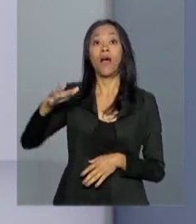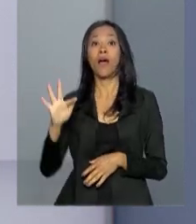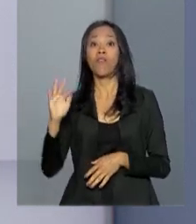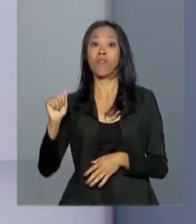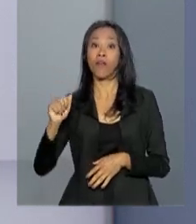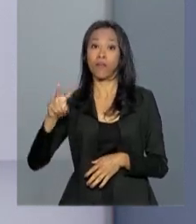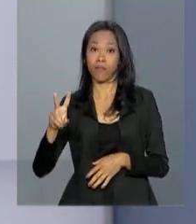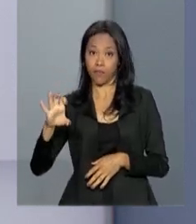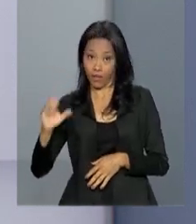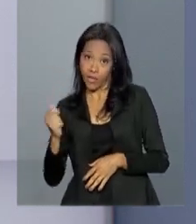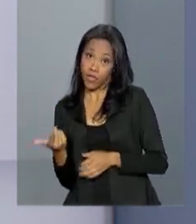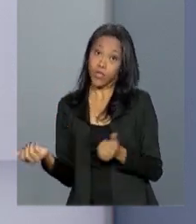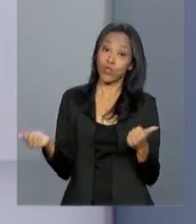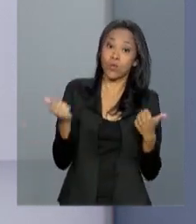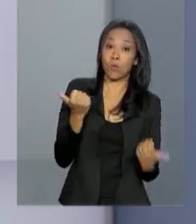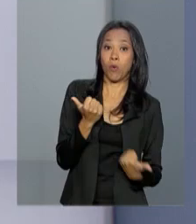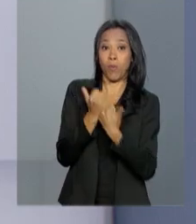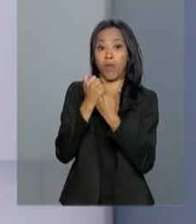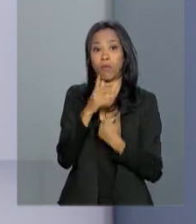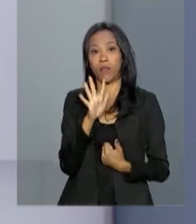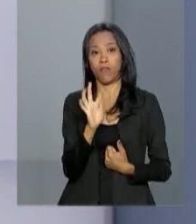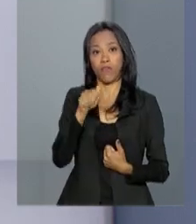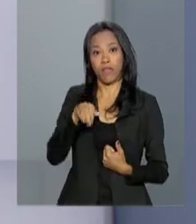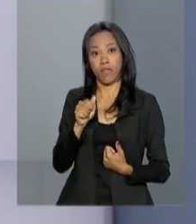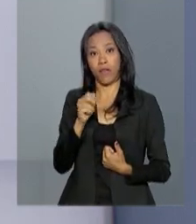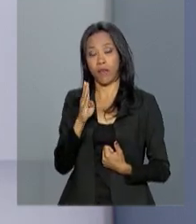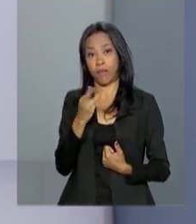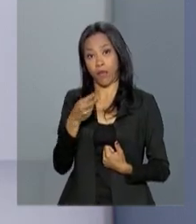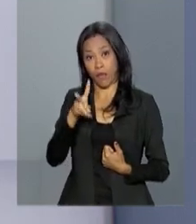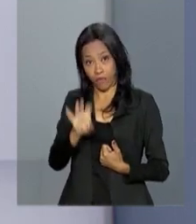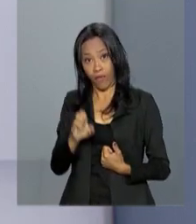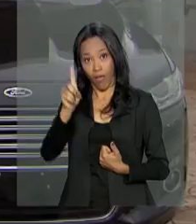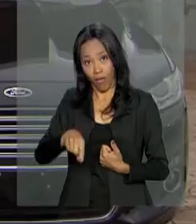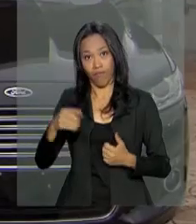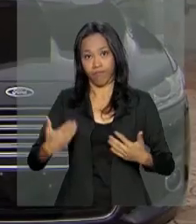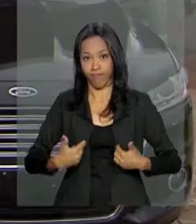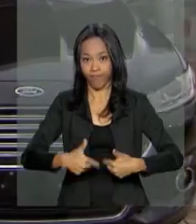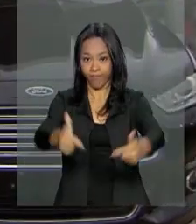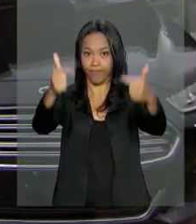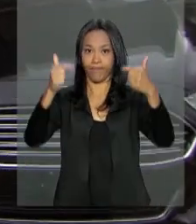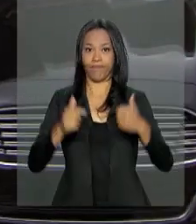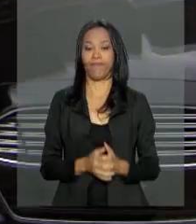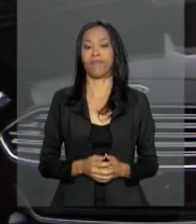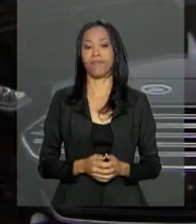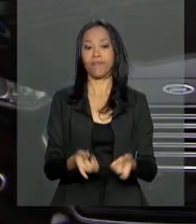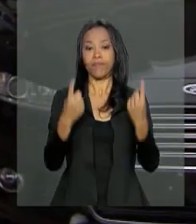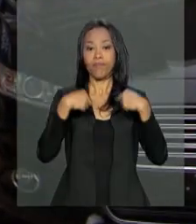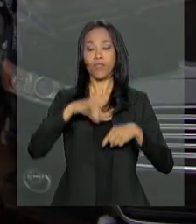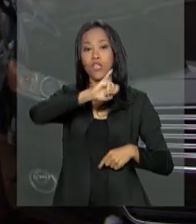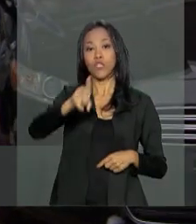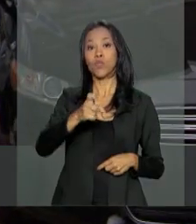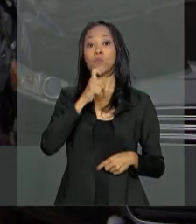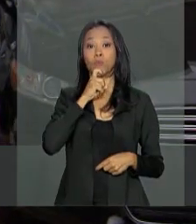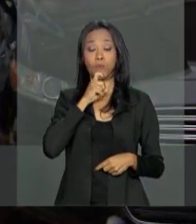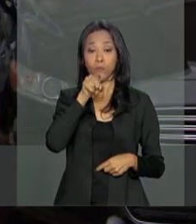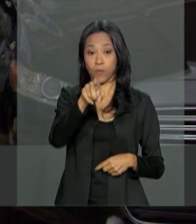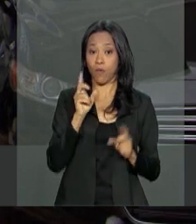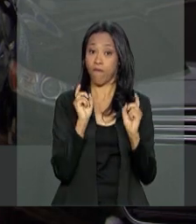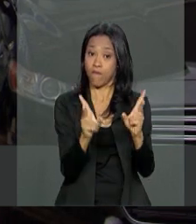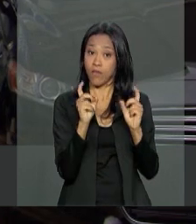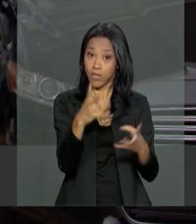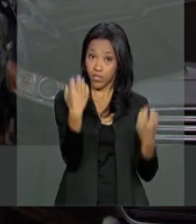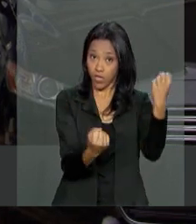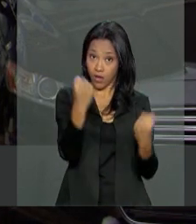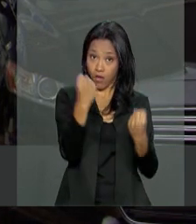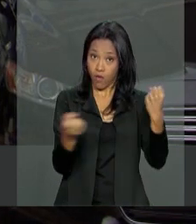com a Fenabrave, faz parte do complexo automotivo no país. Em julho, a venda de veículos novos no